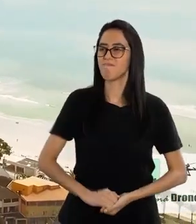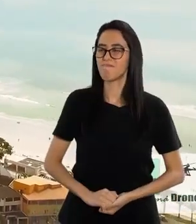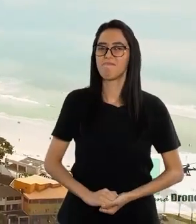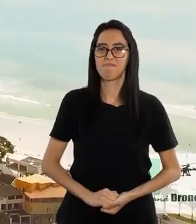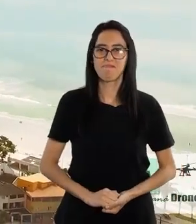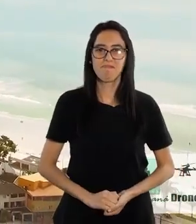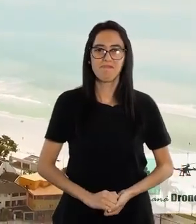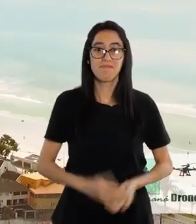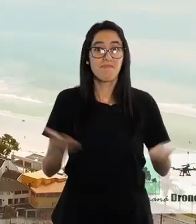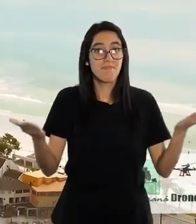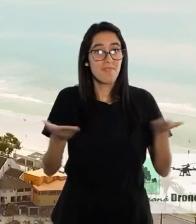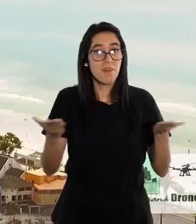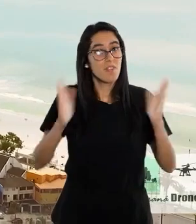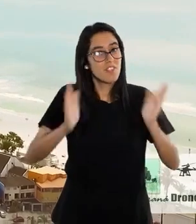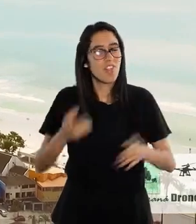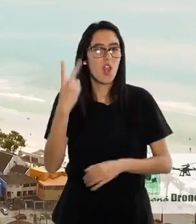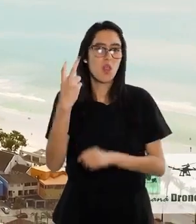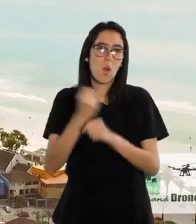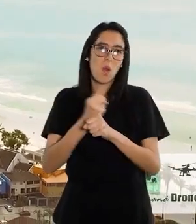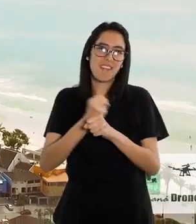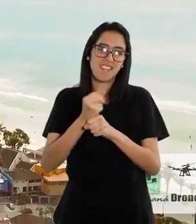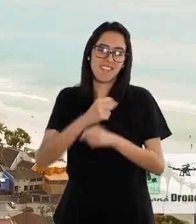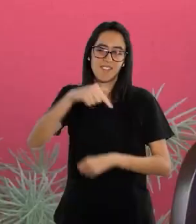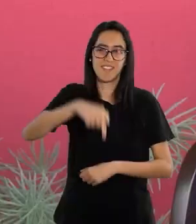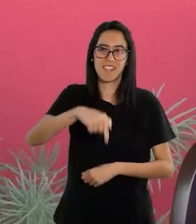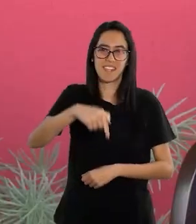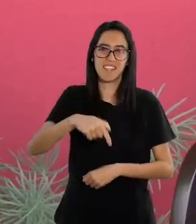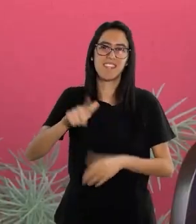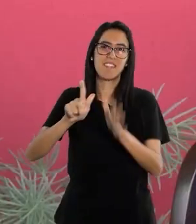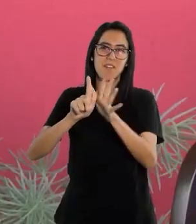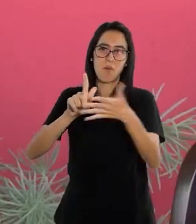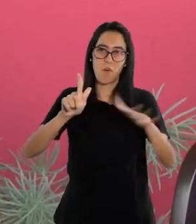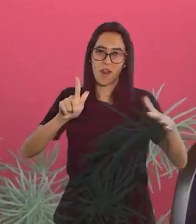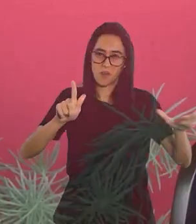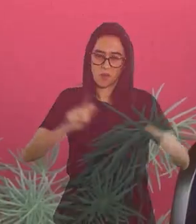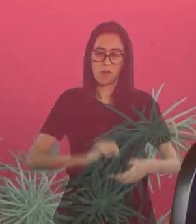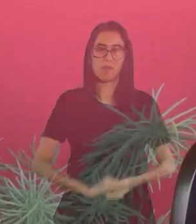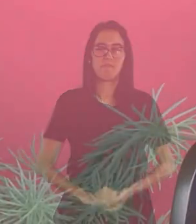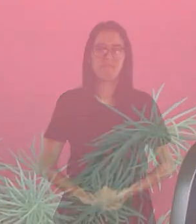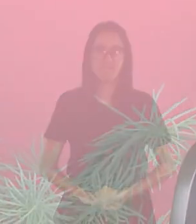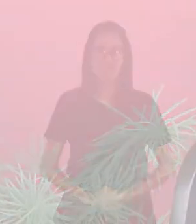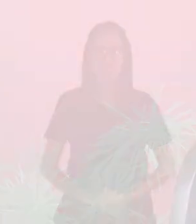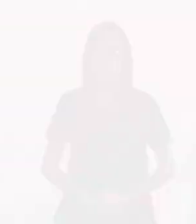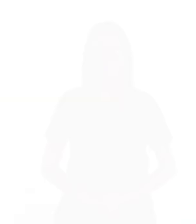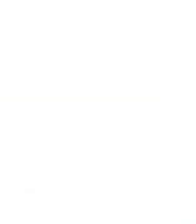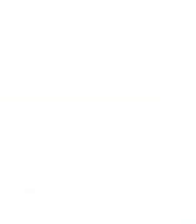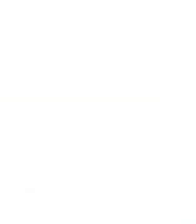aqui. Eu hoje, há dois anos. Que moro aqui em Guaratuba.